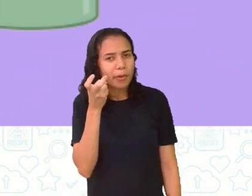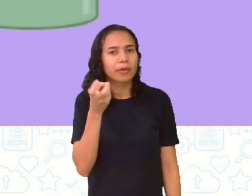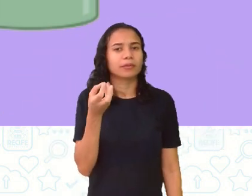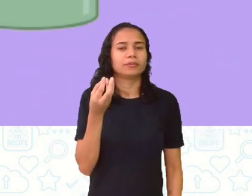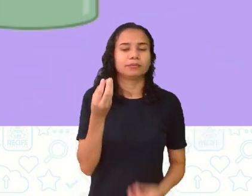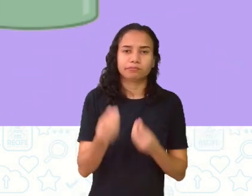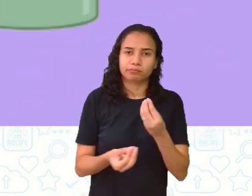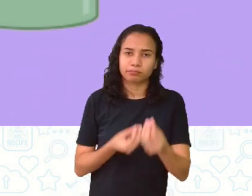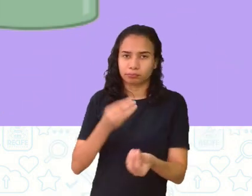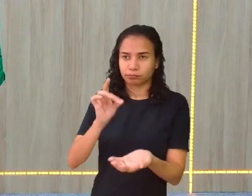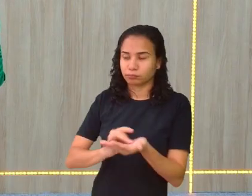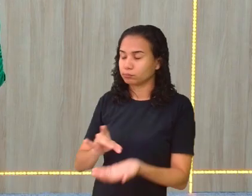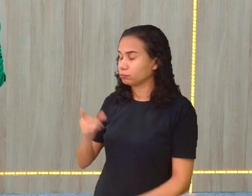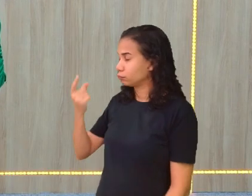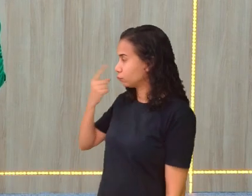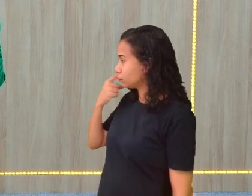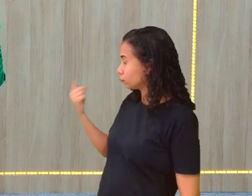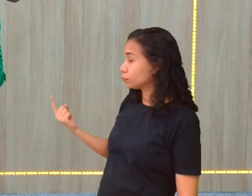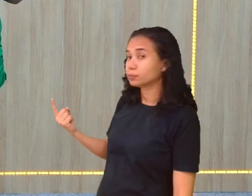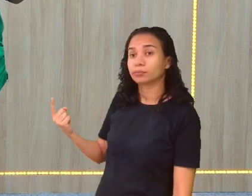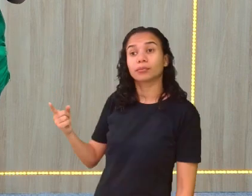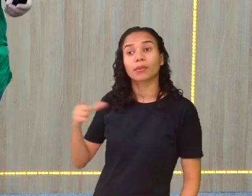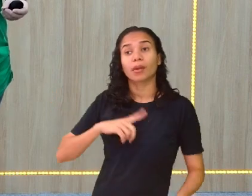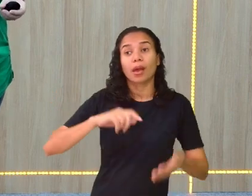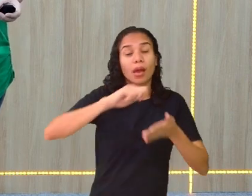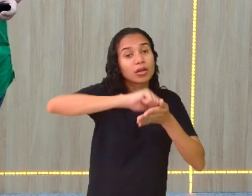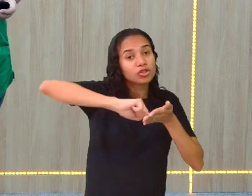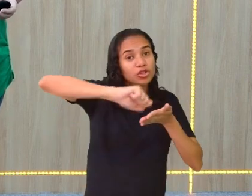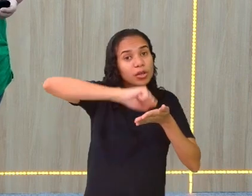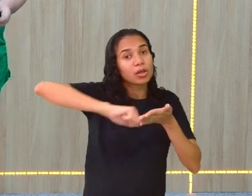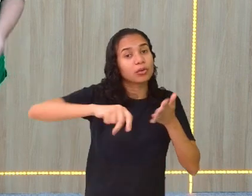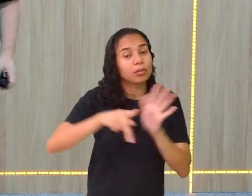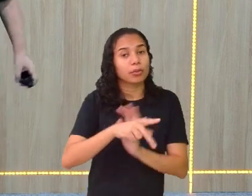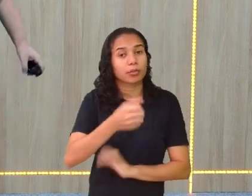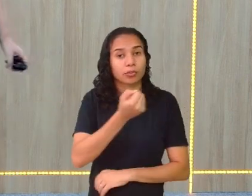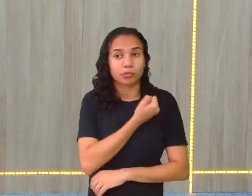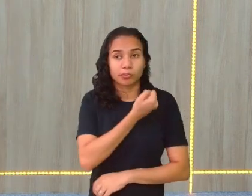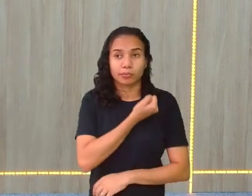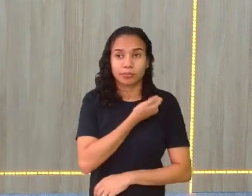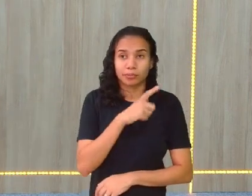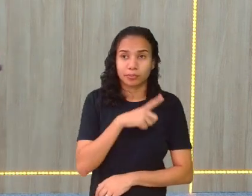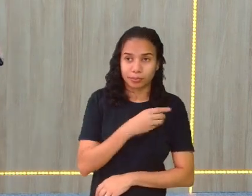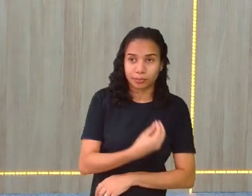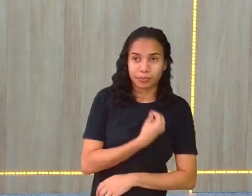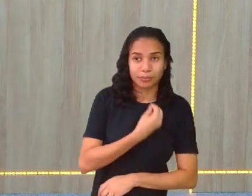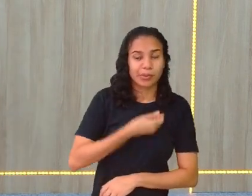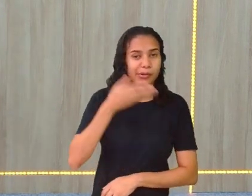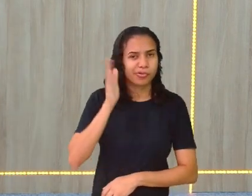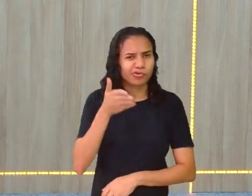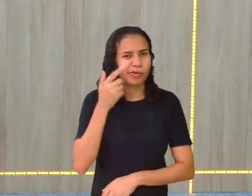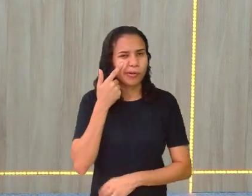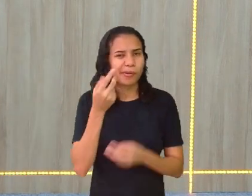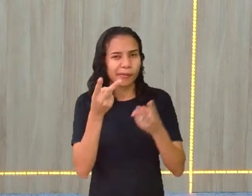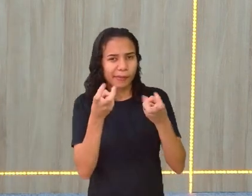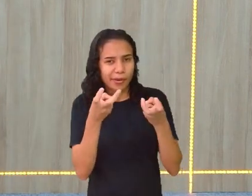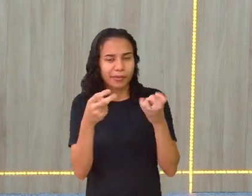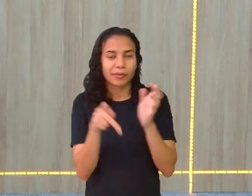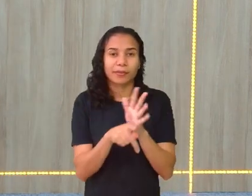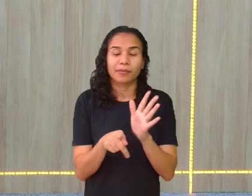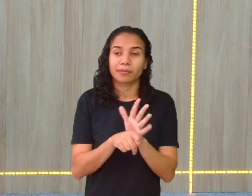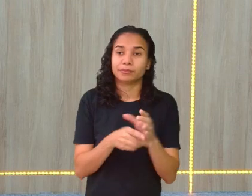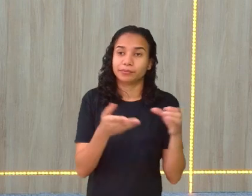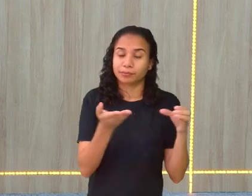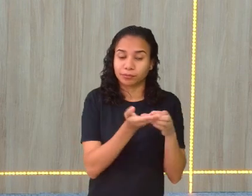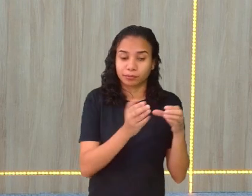a verdade, mostra o que está escrito ali com os númeroszinhos. Então, vocês já entenderam que esta caneca